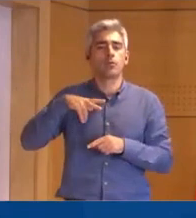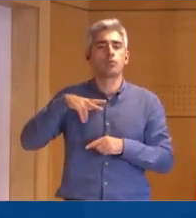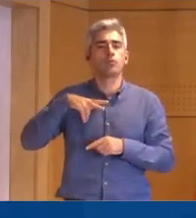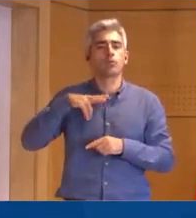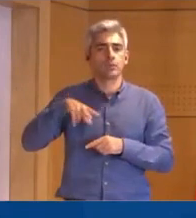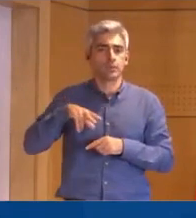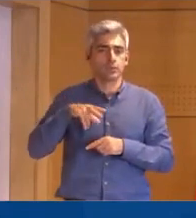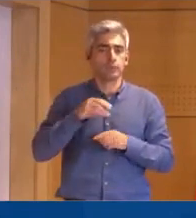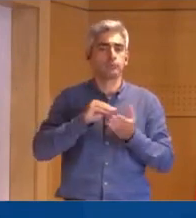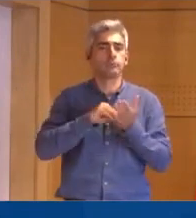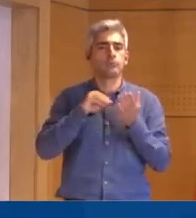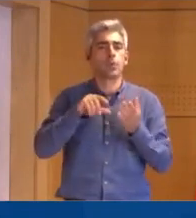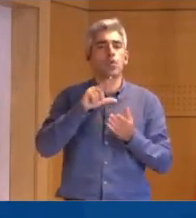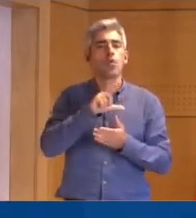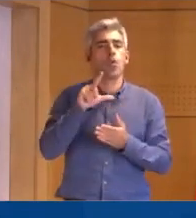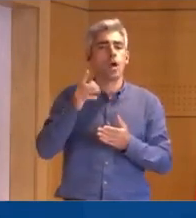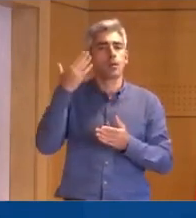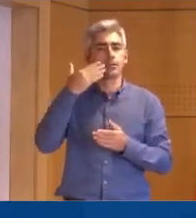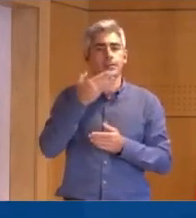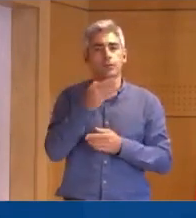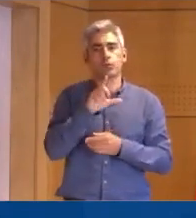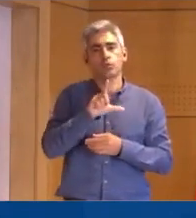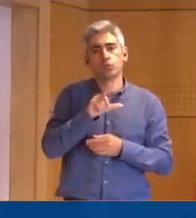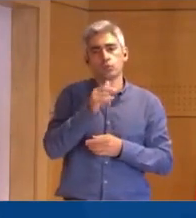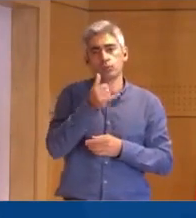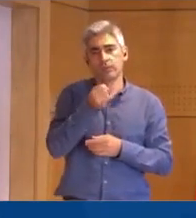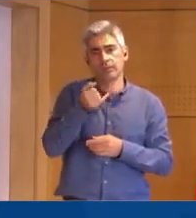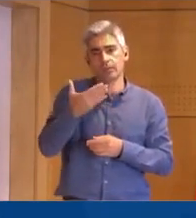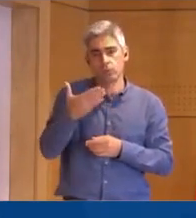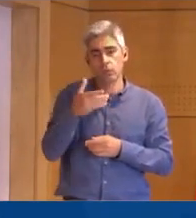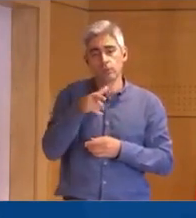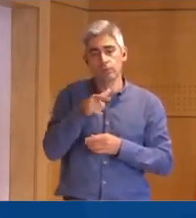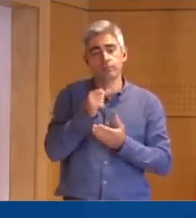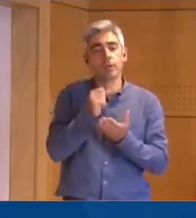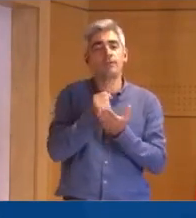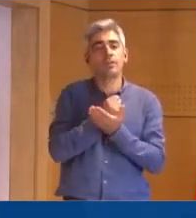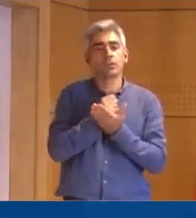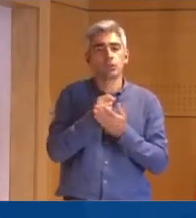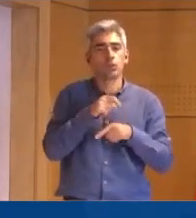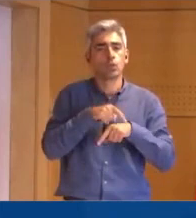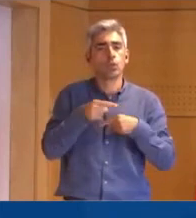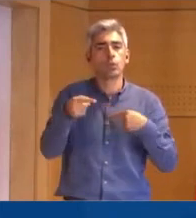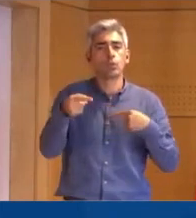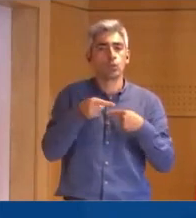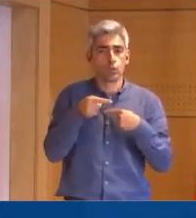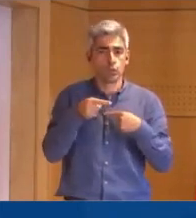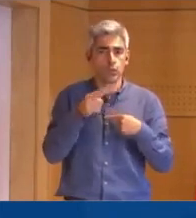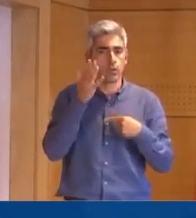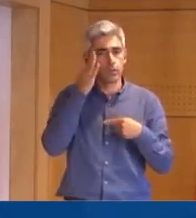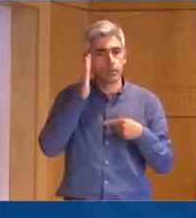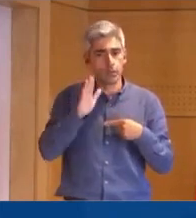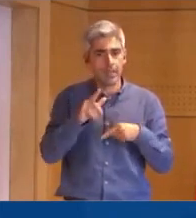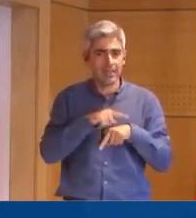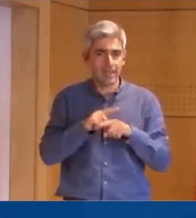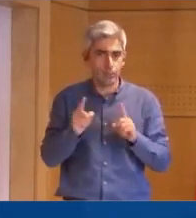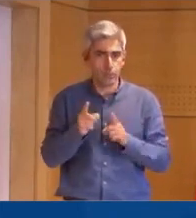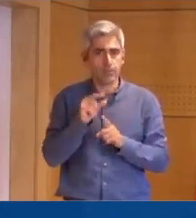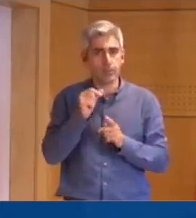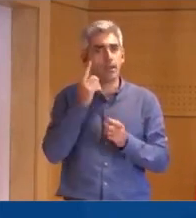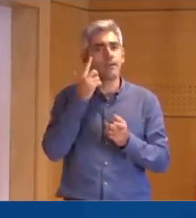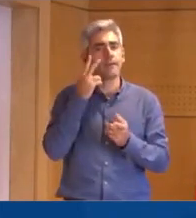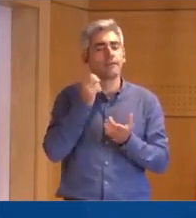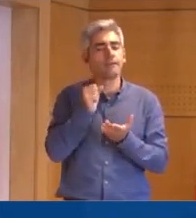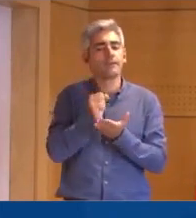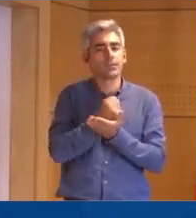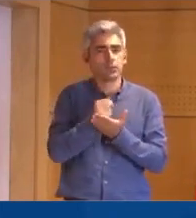17 de julho de 2021. No âmbito da concessão dos vistos de curta duração de estada temporária e visto de residência para